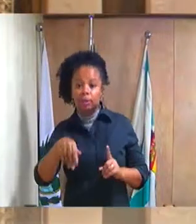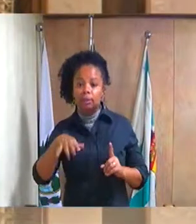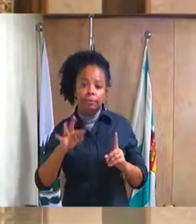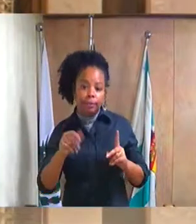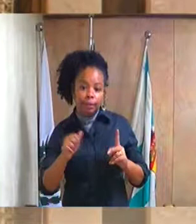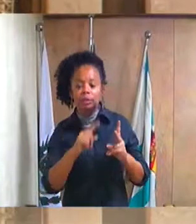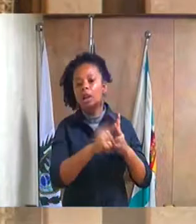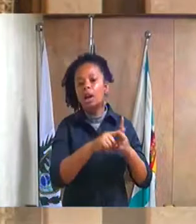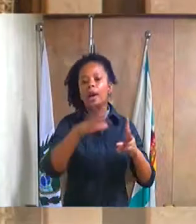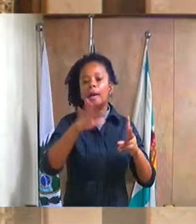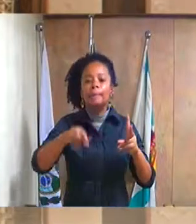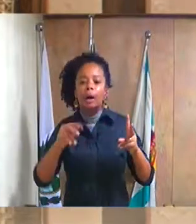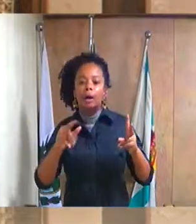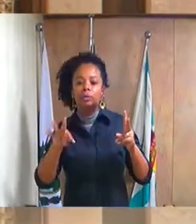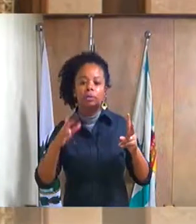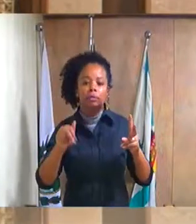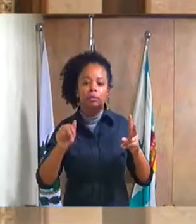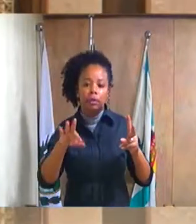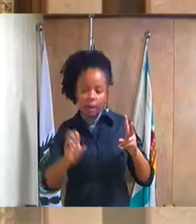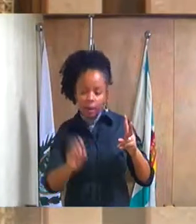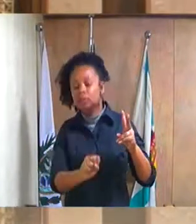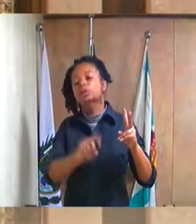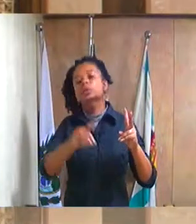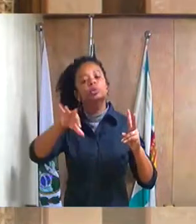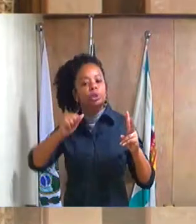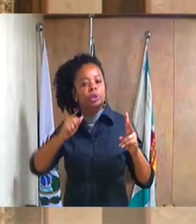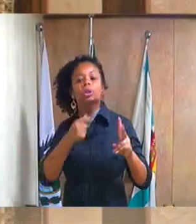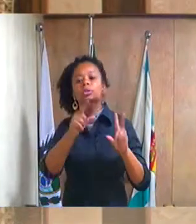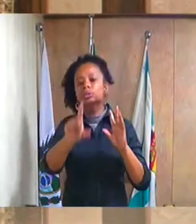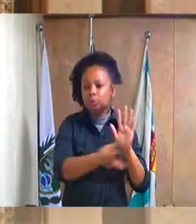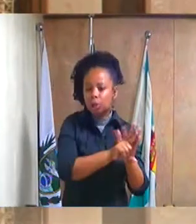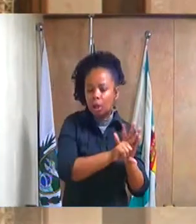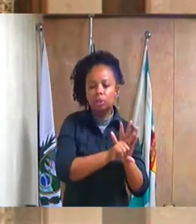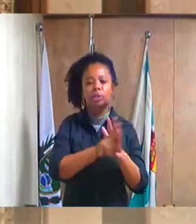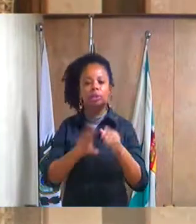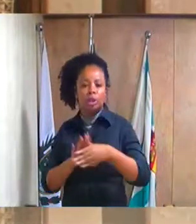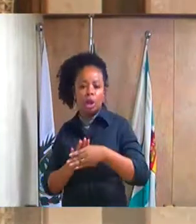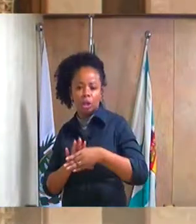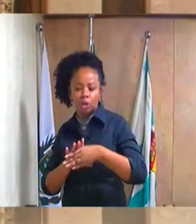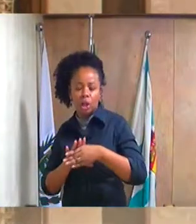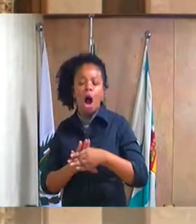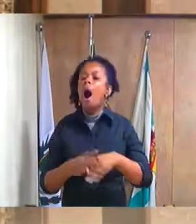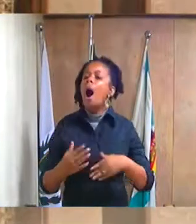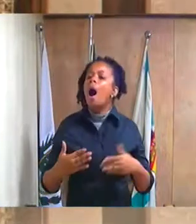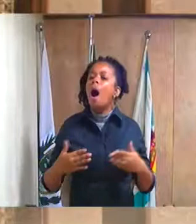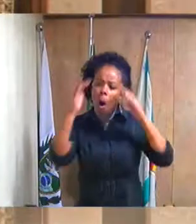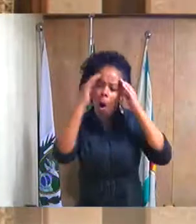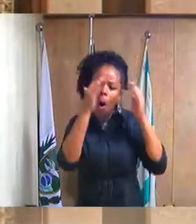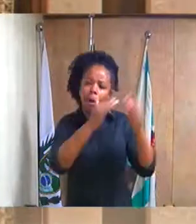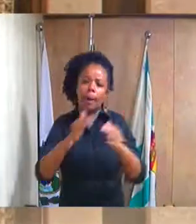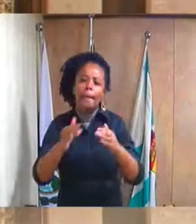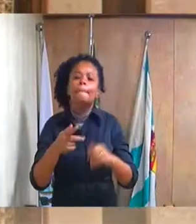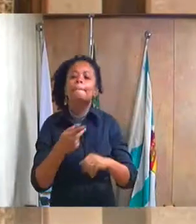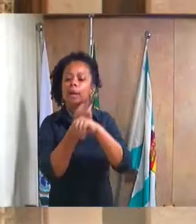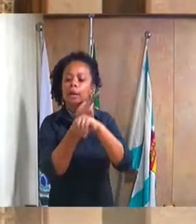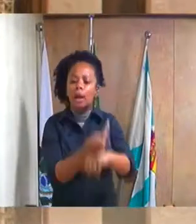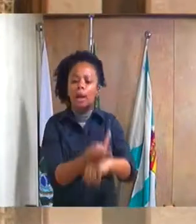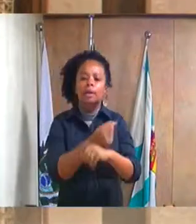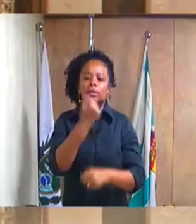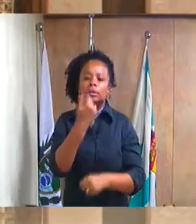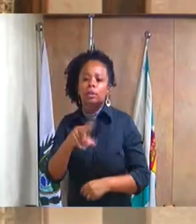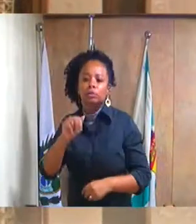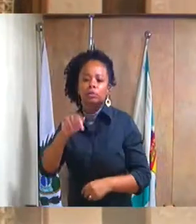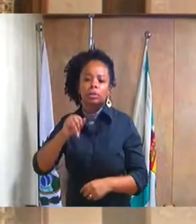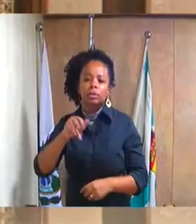Paulo Barbosa Tavares, instituindo no âmbito do legislativo Duque Caxienses, a honraria medalha a São Francisco de Assis, e dando